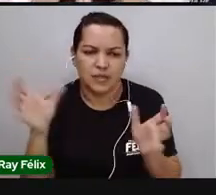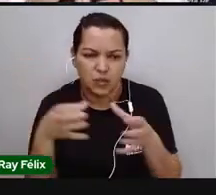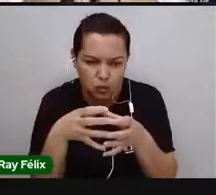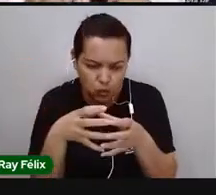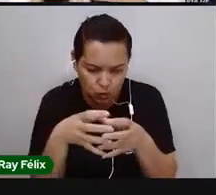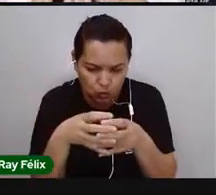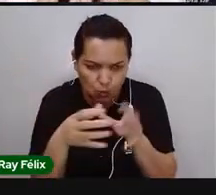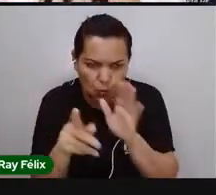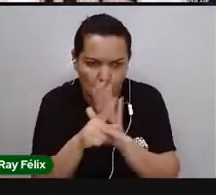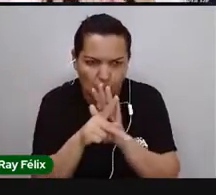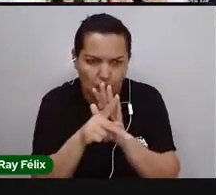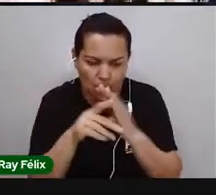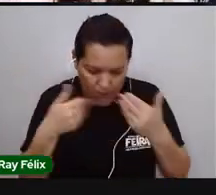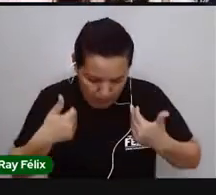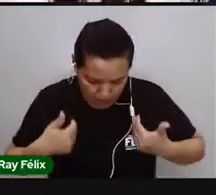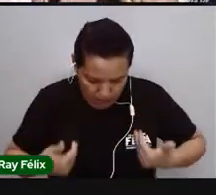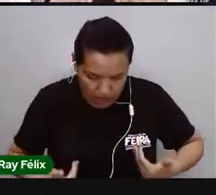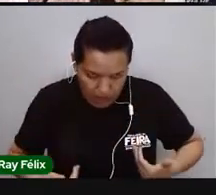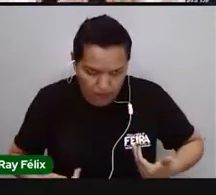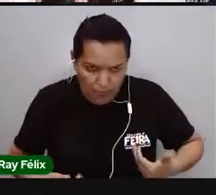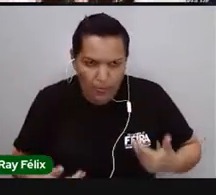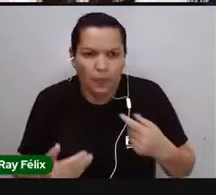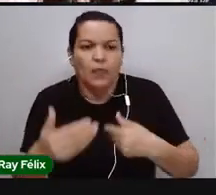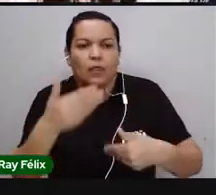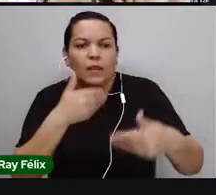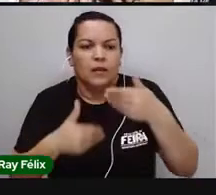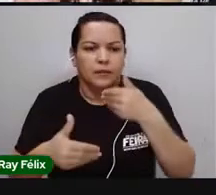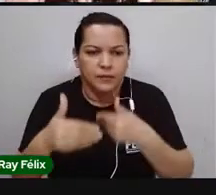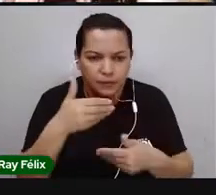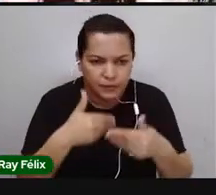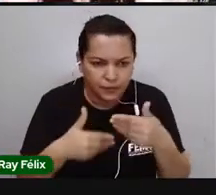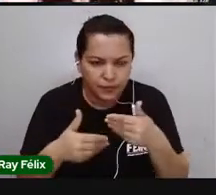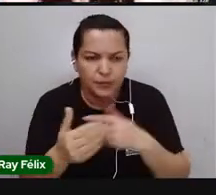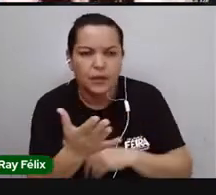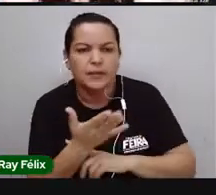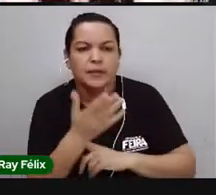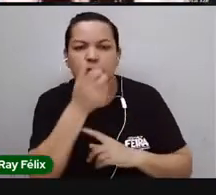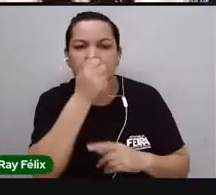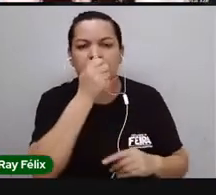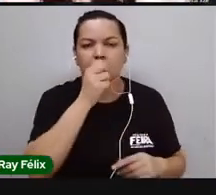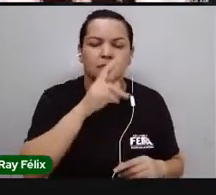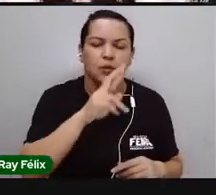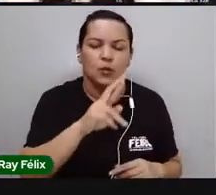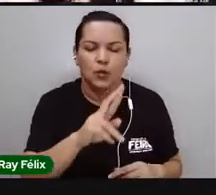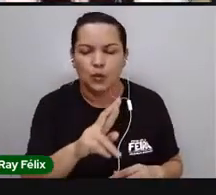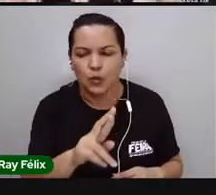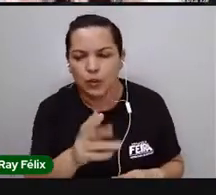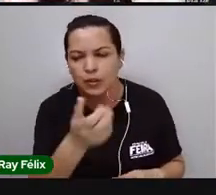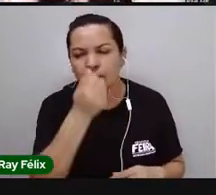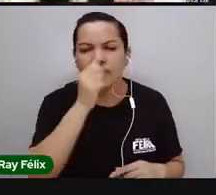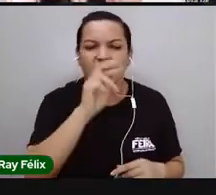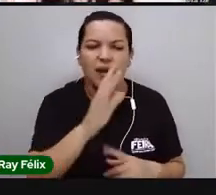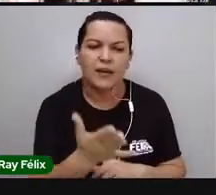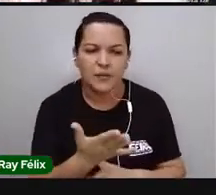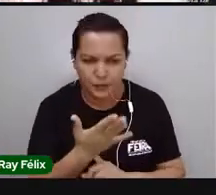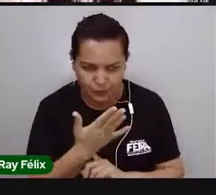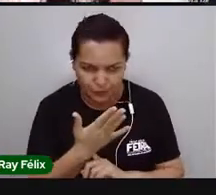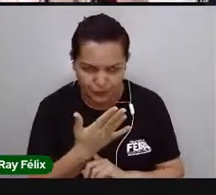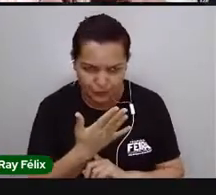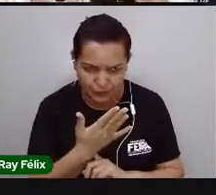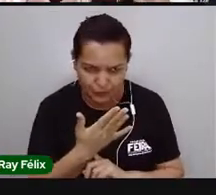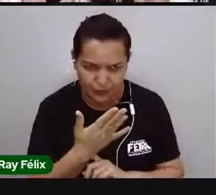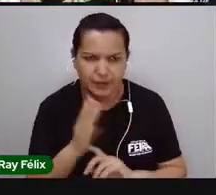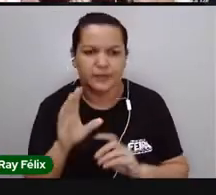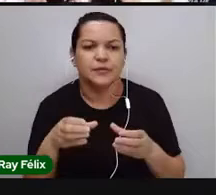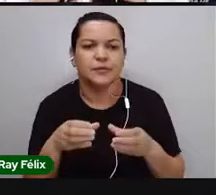corpo e que auxiliam nessa função da gente respirar. Esse conjunto